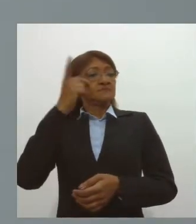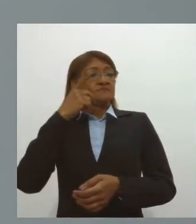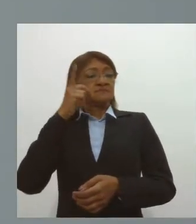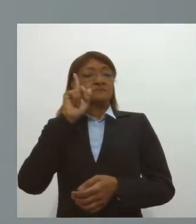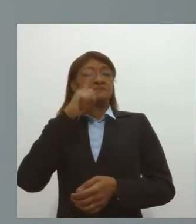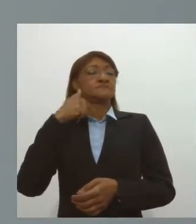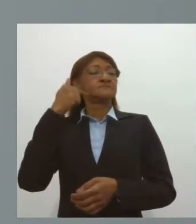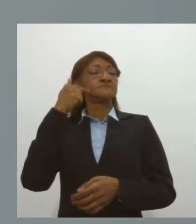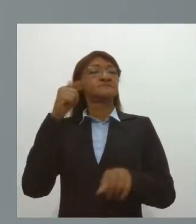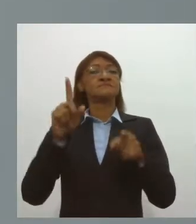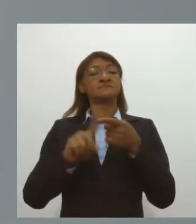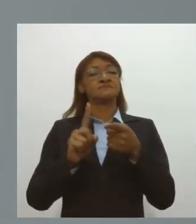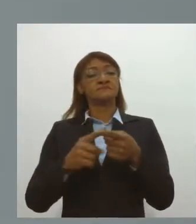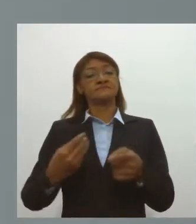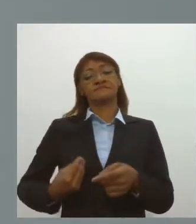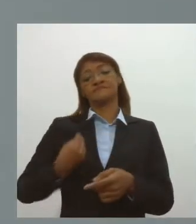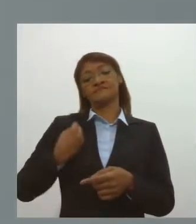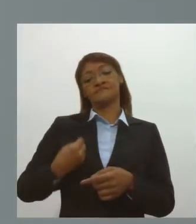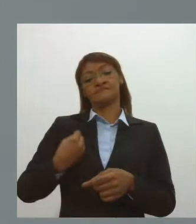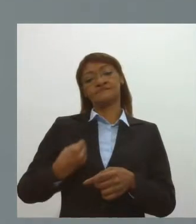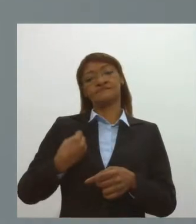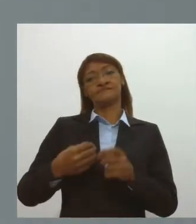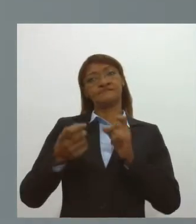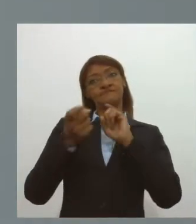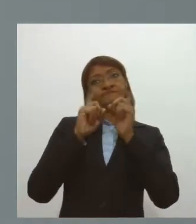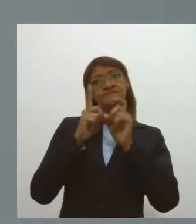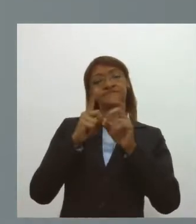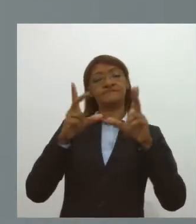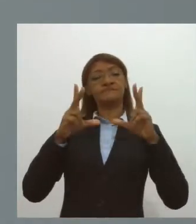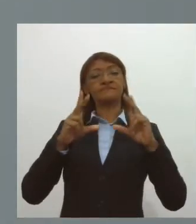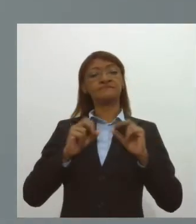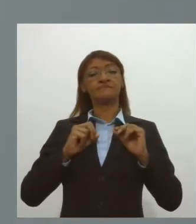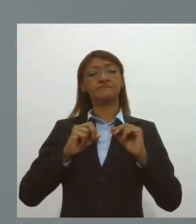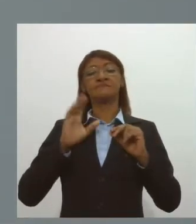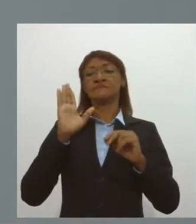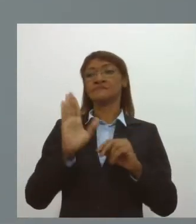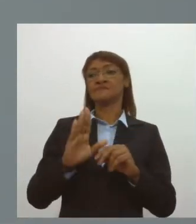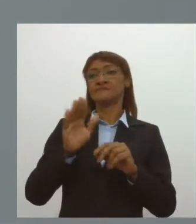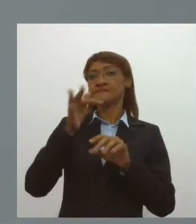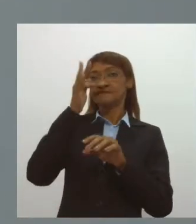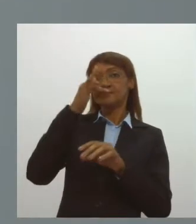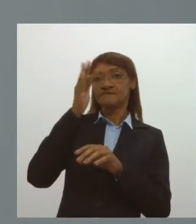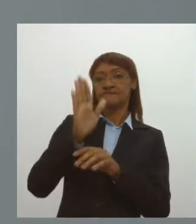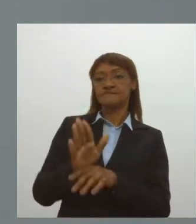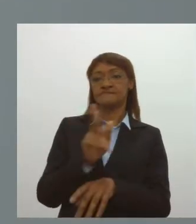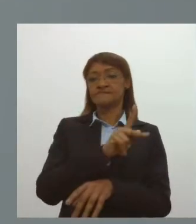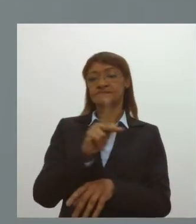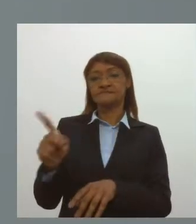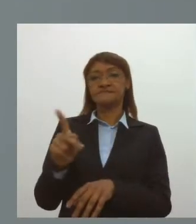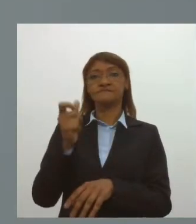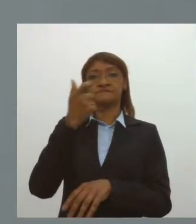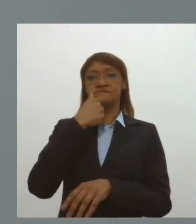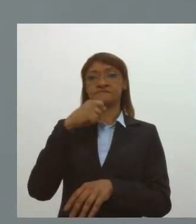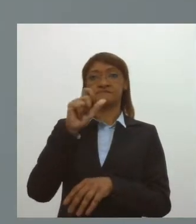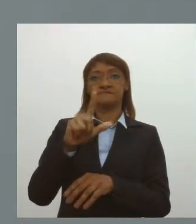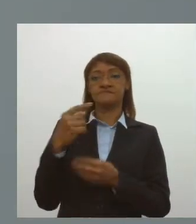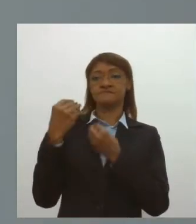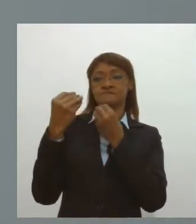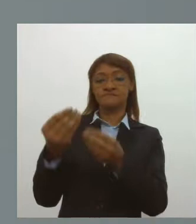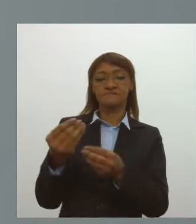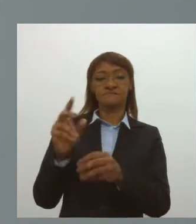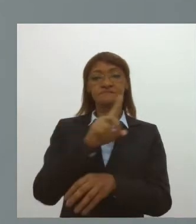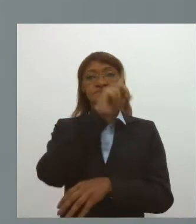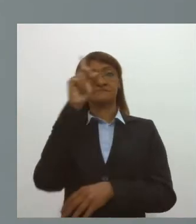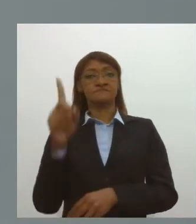Reis, que compareceu pessoalmente à sessão, recebeu uma homenagem do presidente Luciano Bispo e se pronunciou sobre o Dia